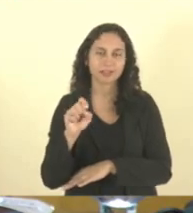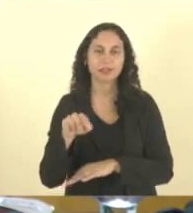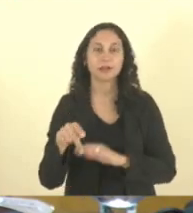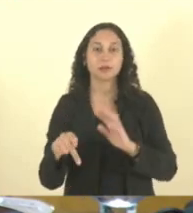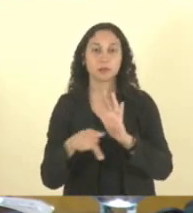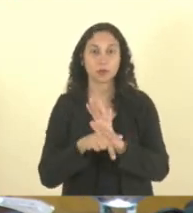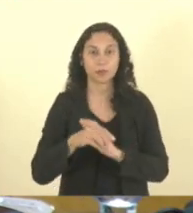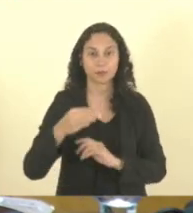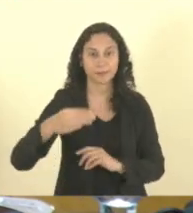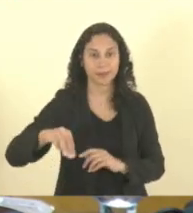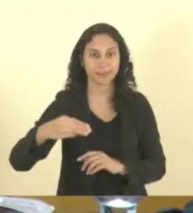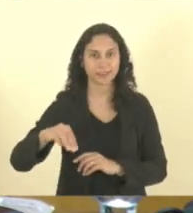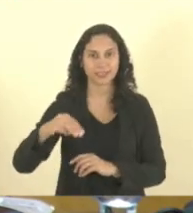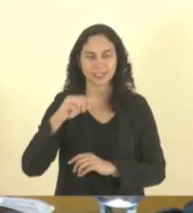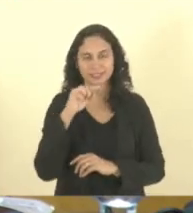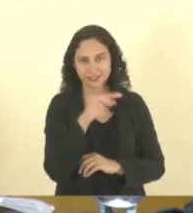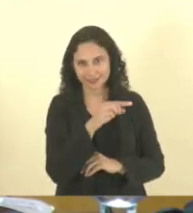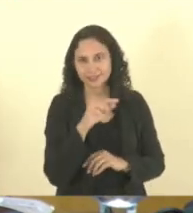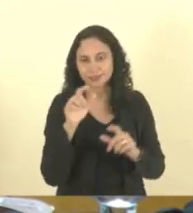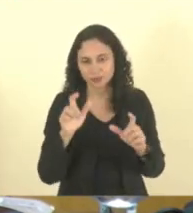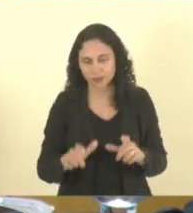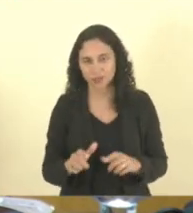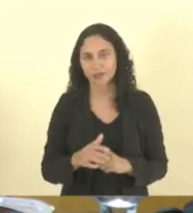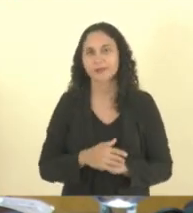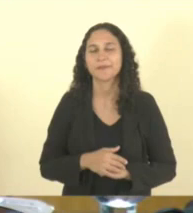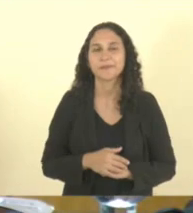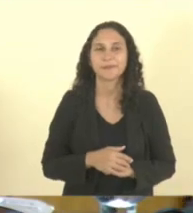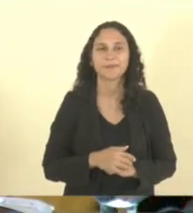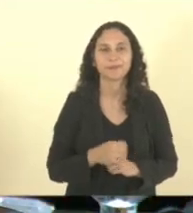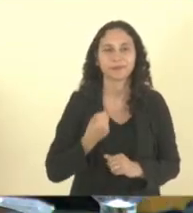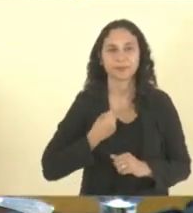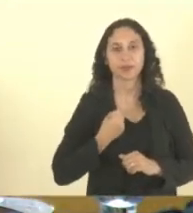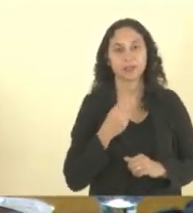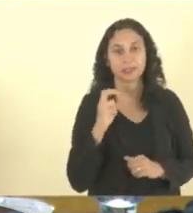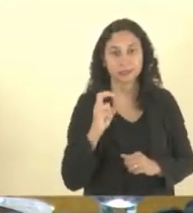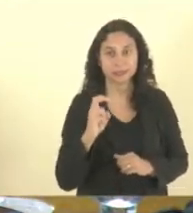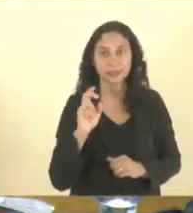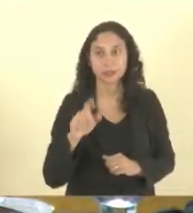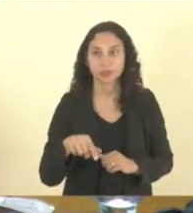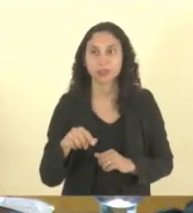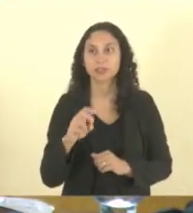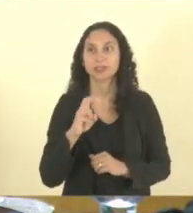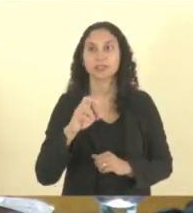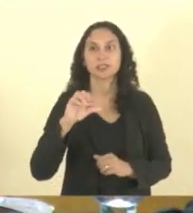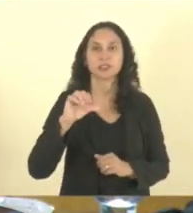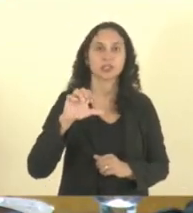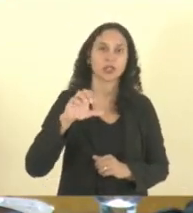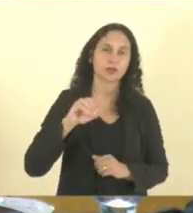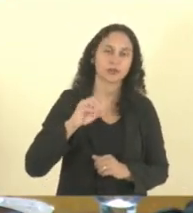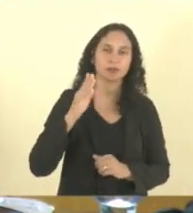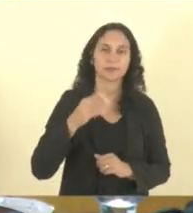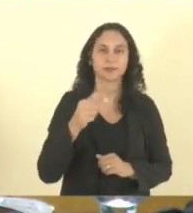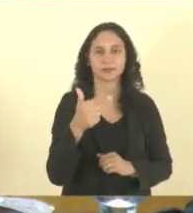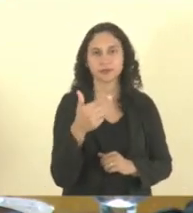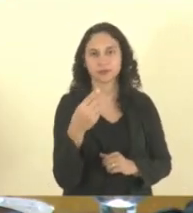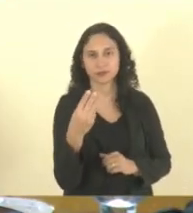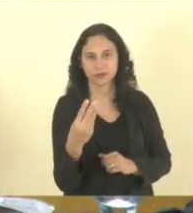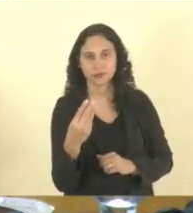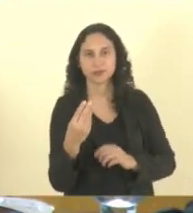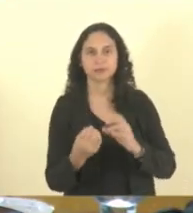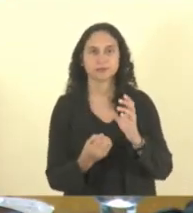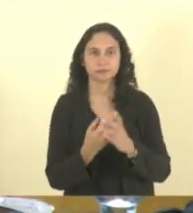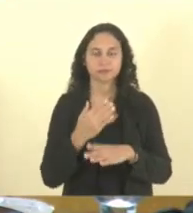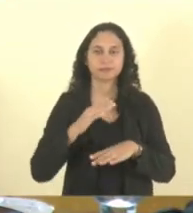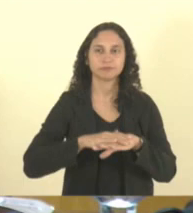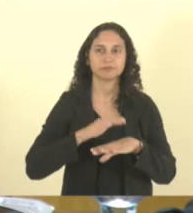O item 5 da pauta de prioridade é o Projeto de Lei 590-23, que é de Autoria do Coronel